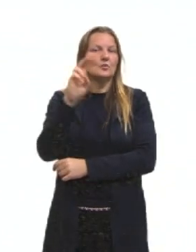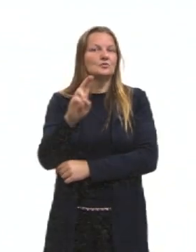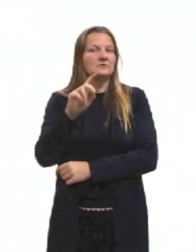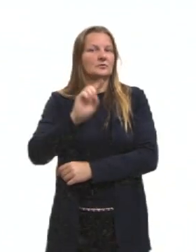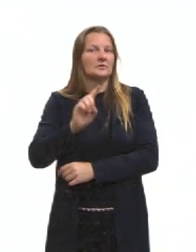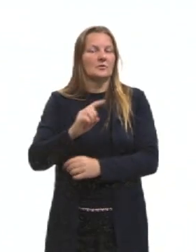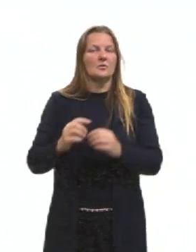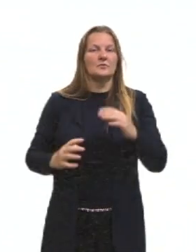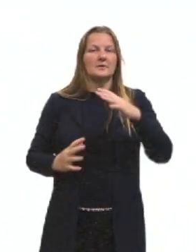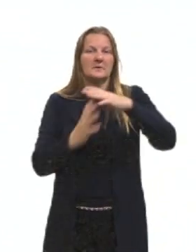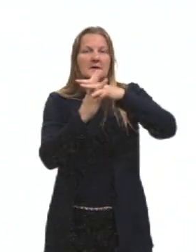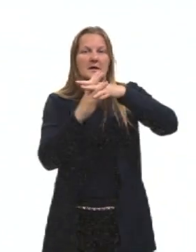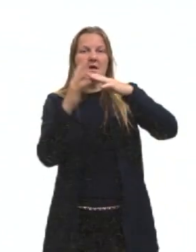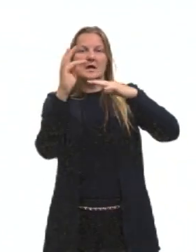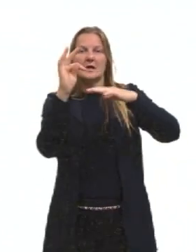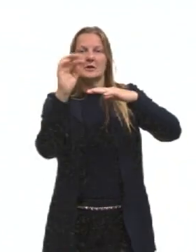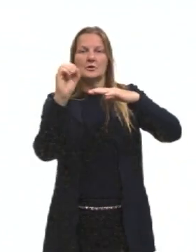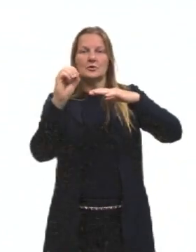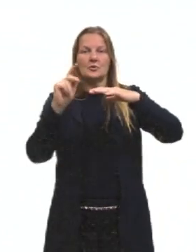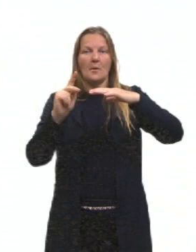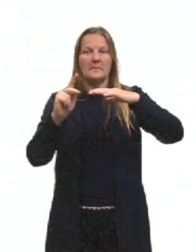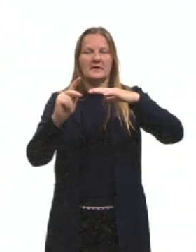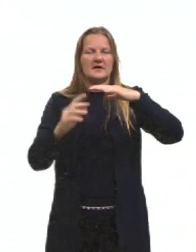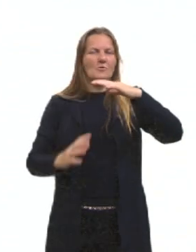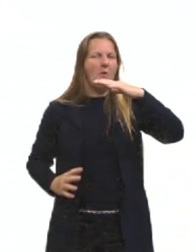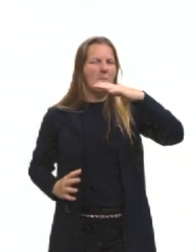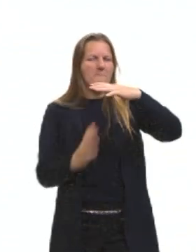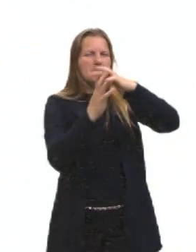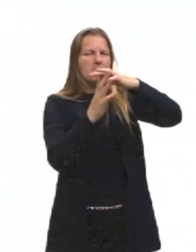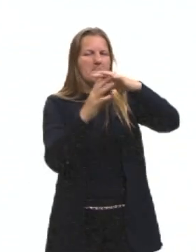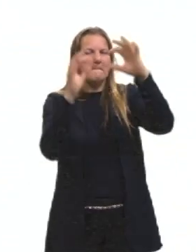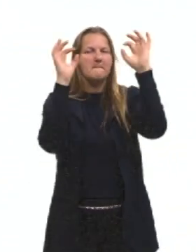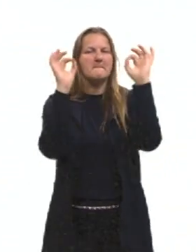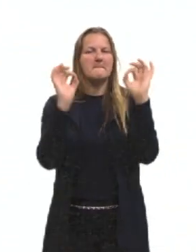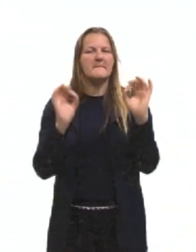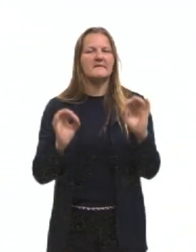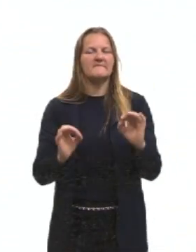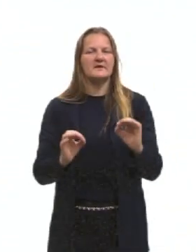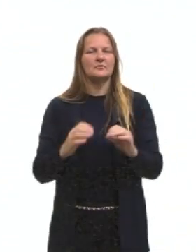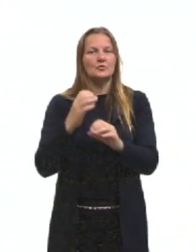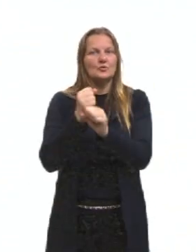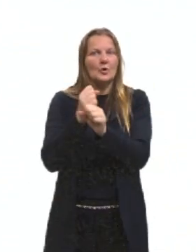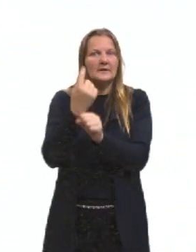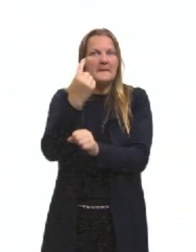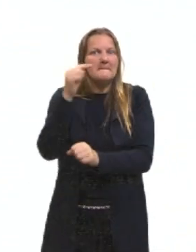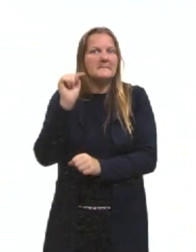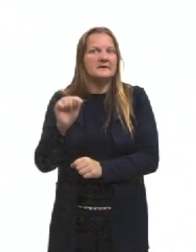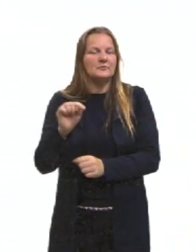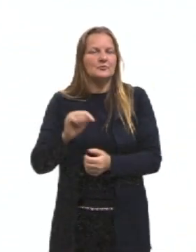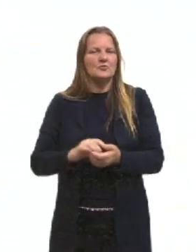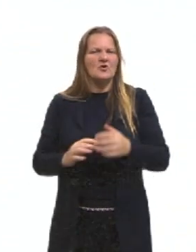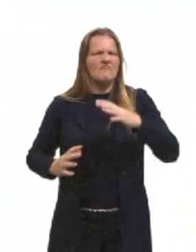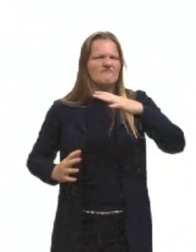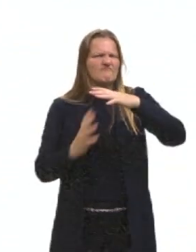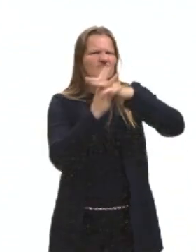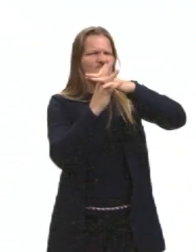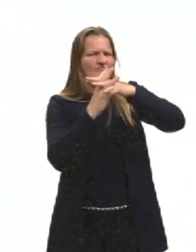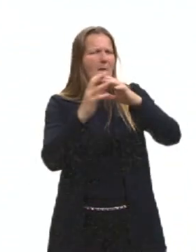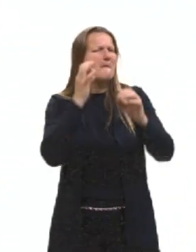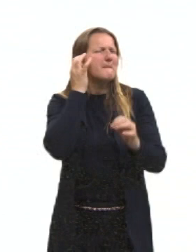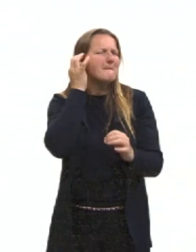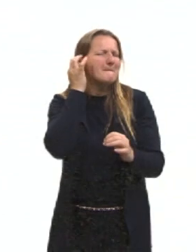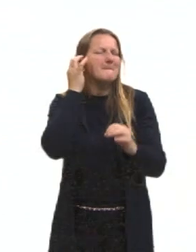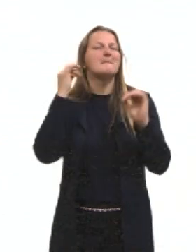que é top? Ah, é quando a redação fica perfeita, fica nota mil. Top no sentido de estar bom, de estar ótimo.